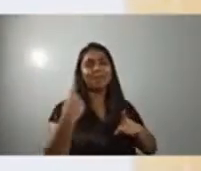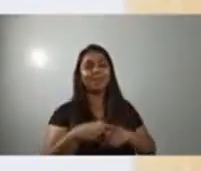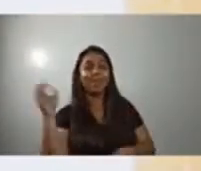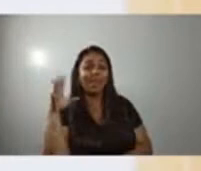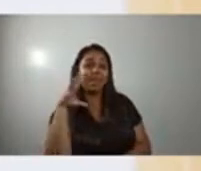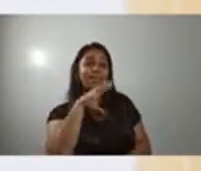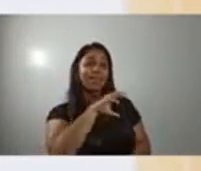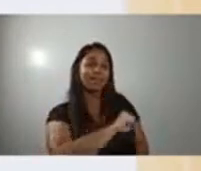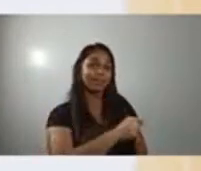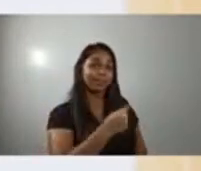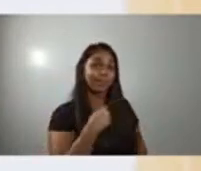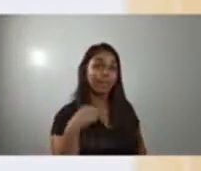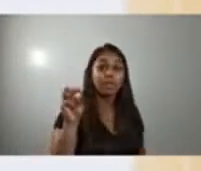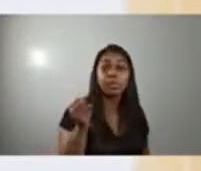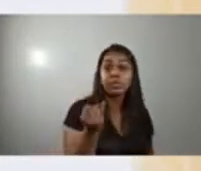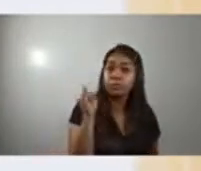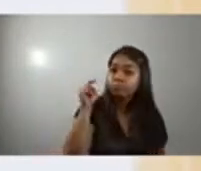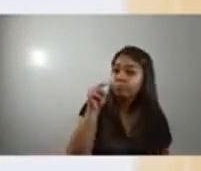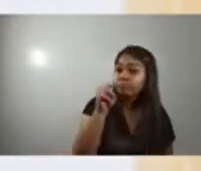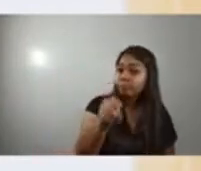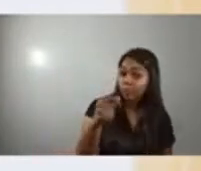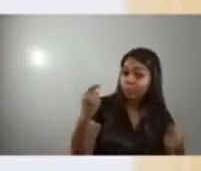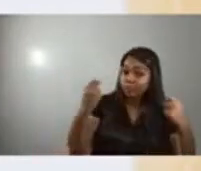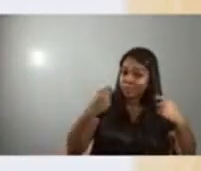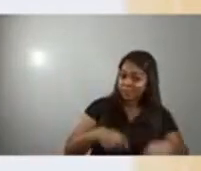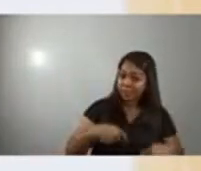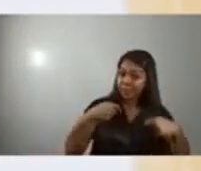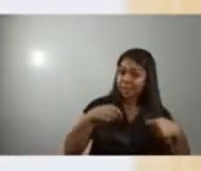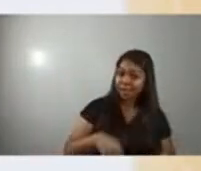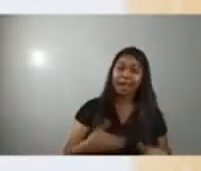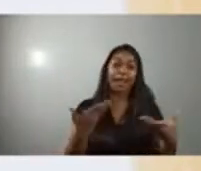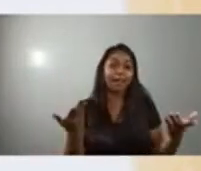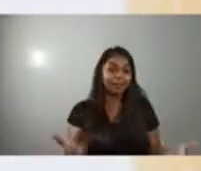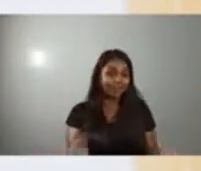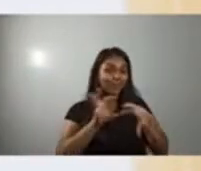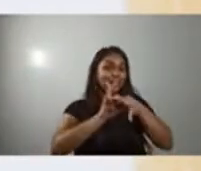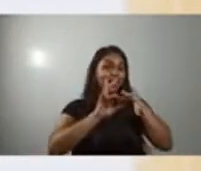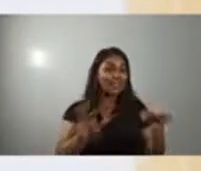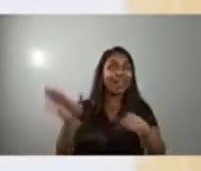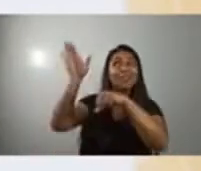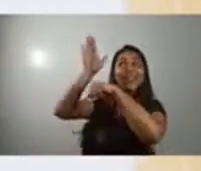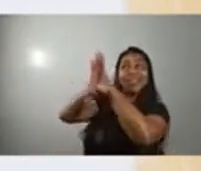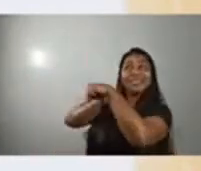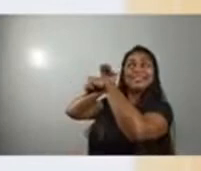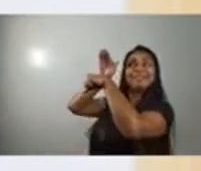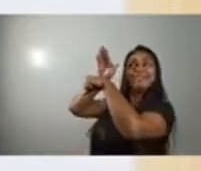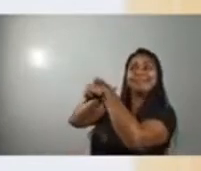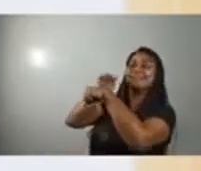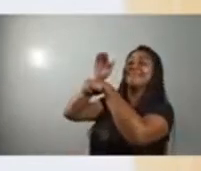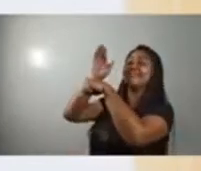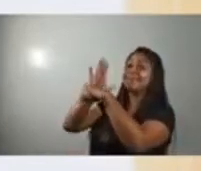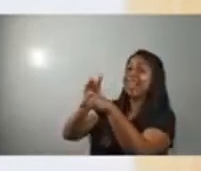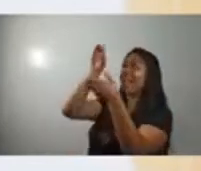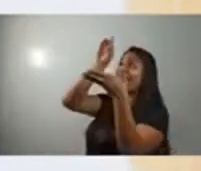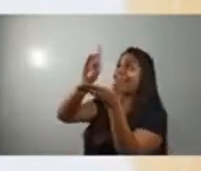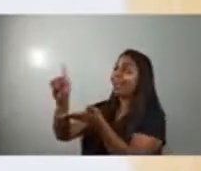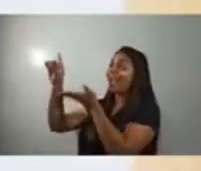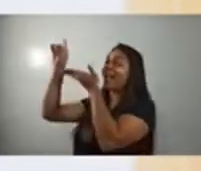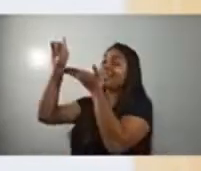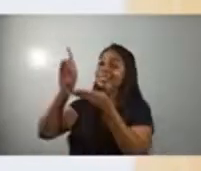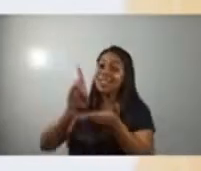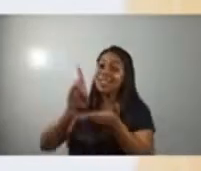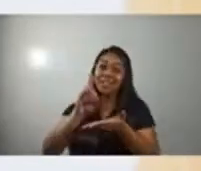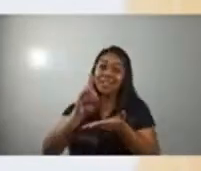Se tu precisas, chame por ele Ele te ouve,